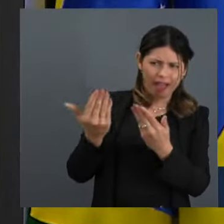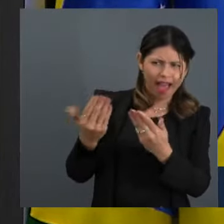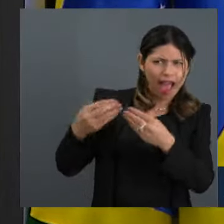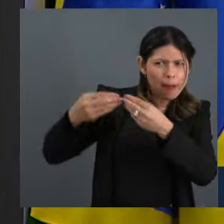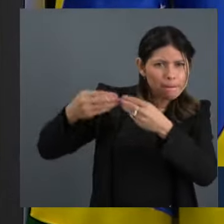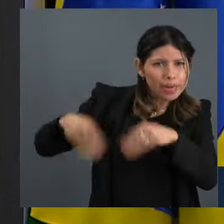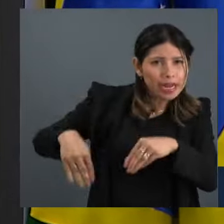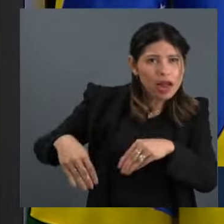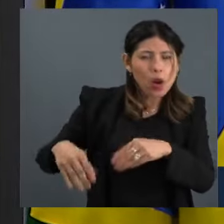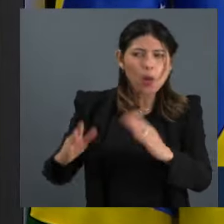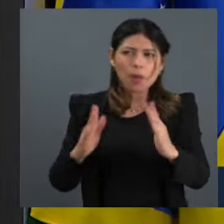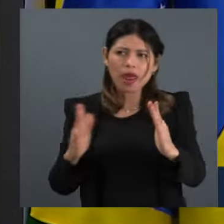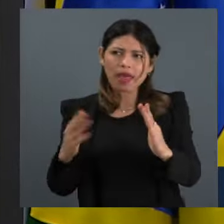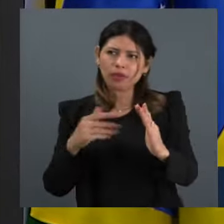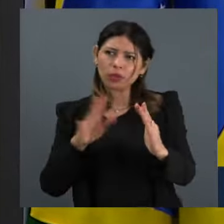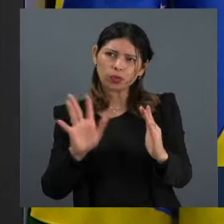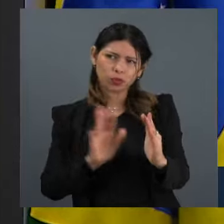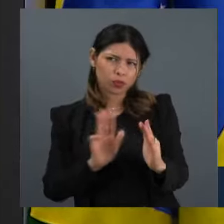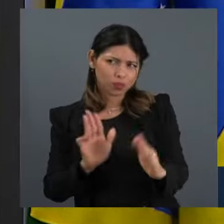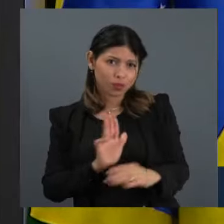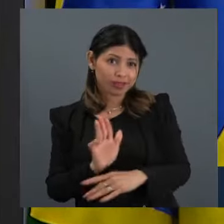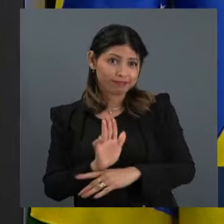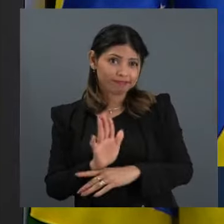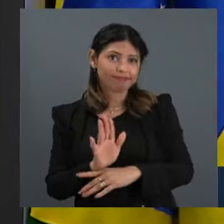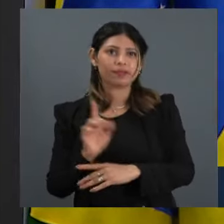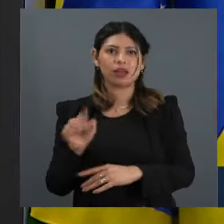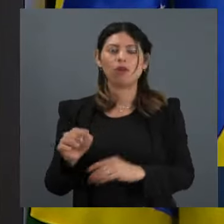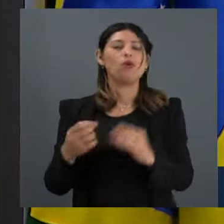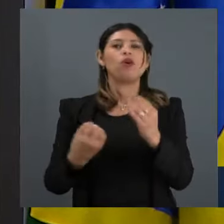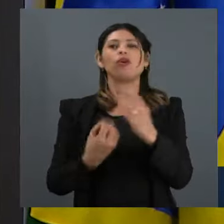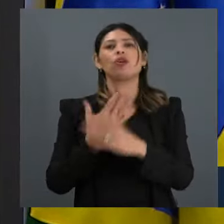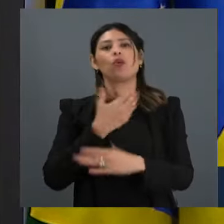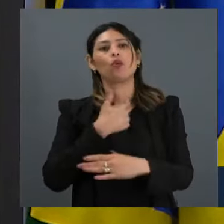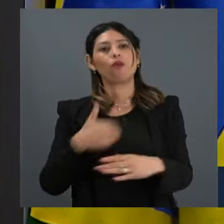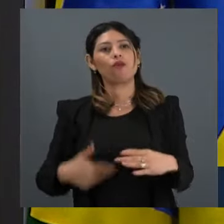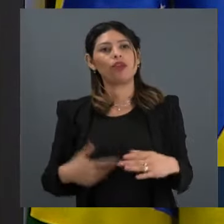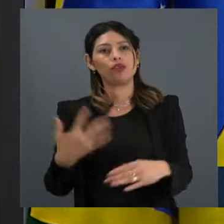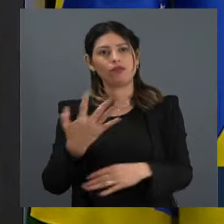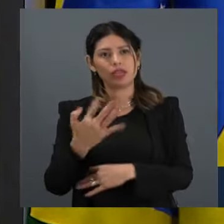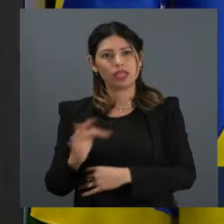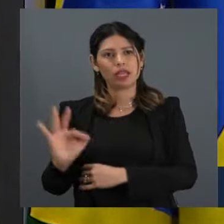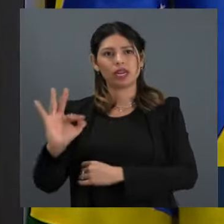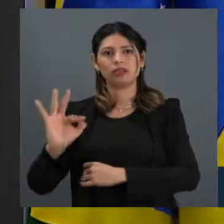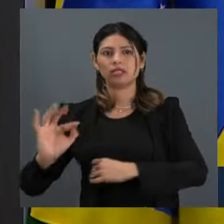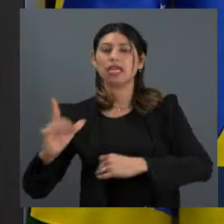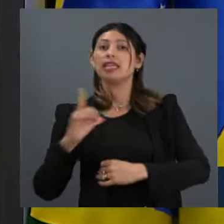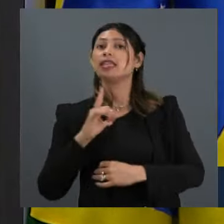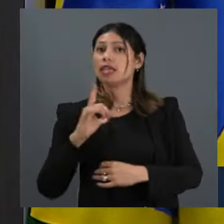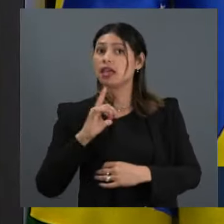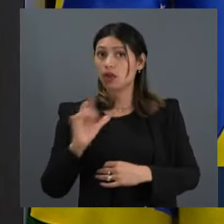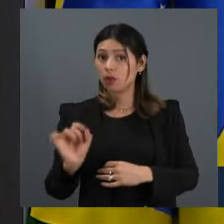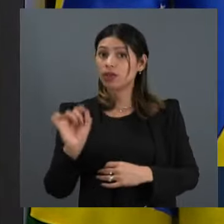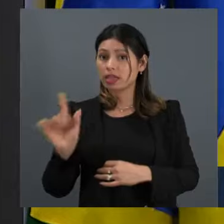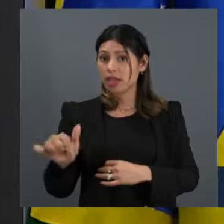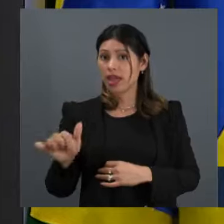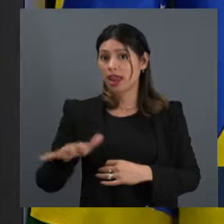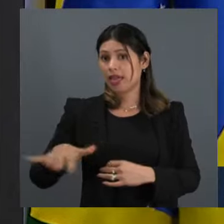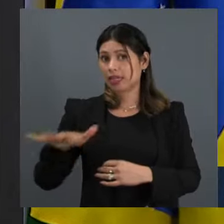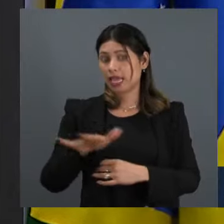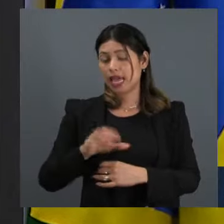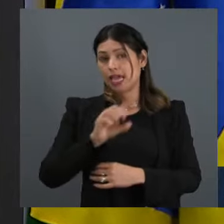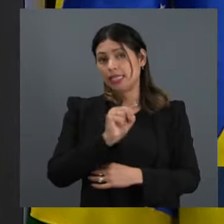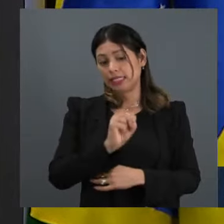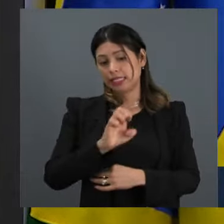mesmo? O governo federal, ao criar um departamento de promoção da liberdade de expressão no âmbito da SECOM,